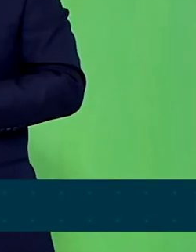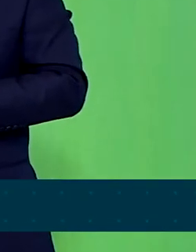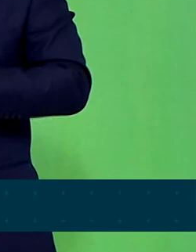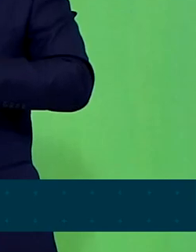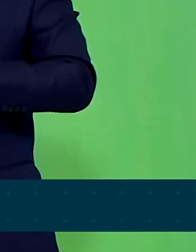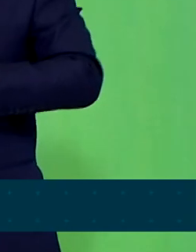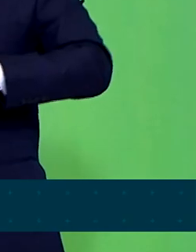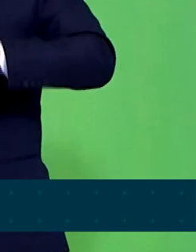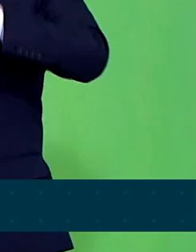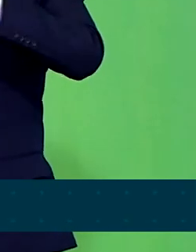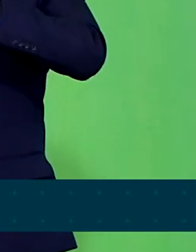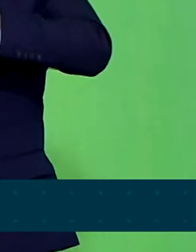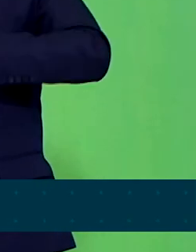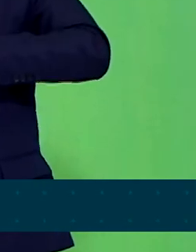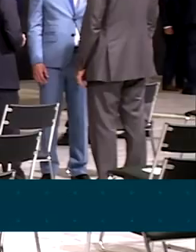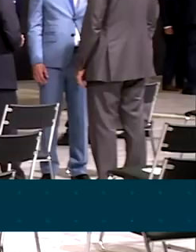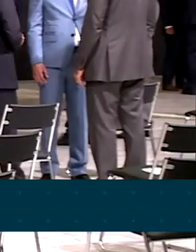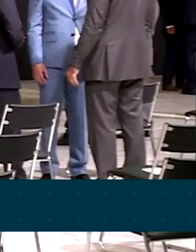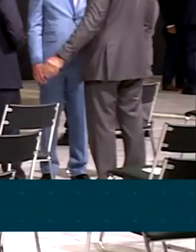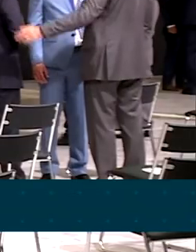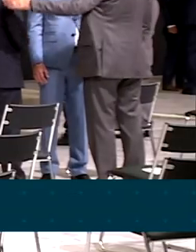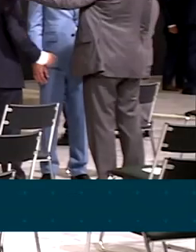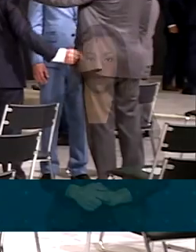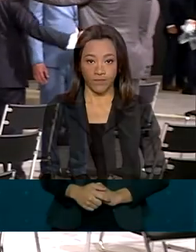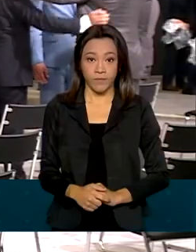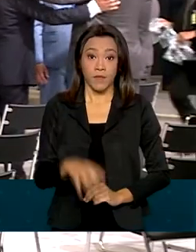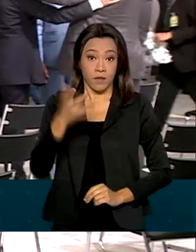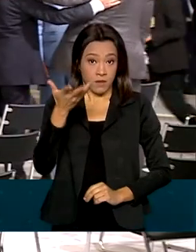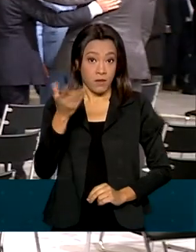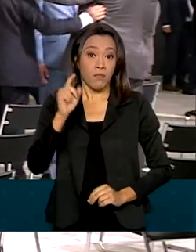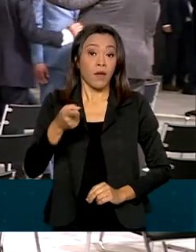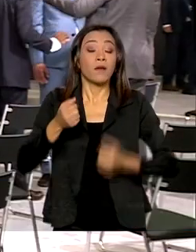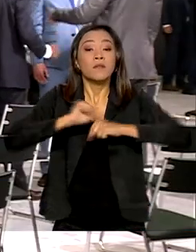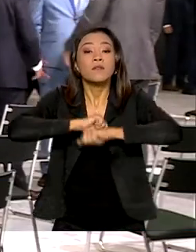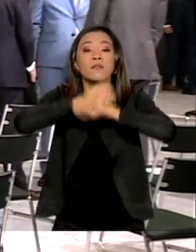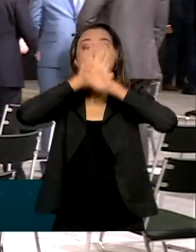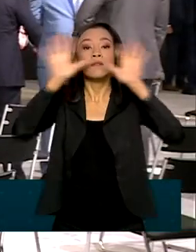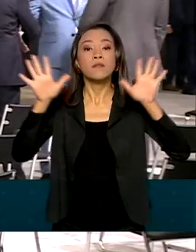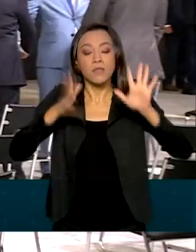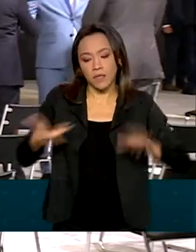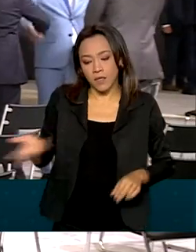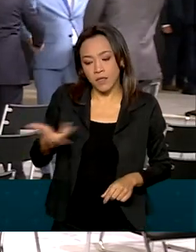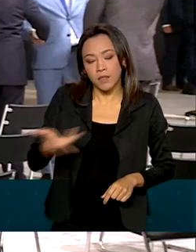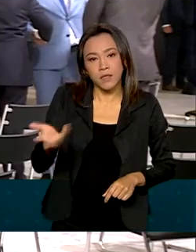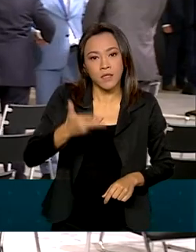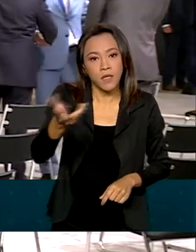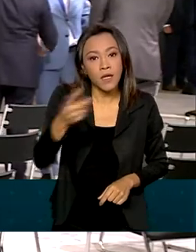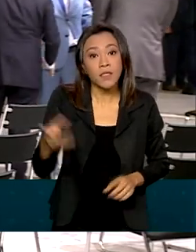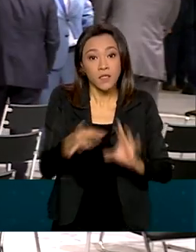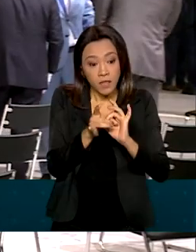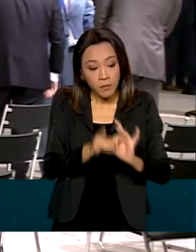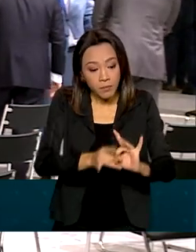diretos e indiretos. E para dar mais transparência e agilidade no licenciamento de projetos de